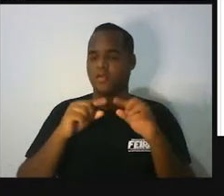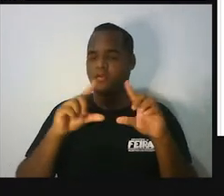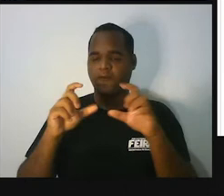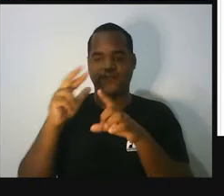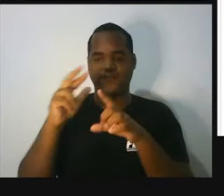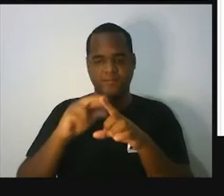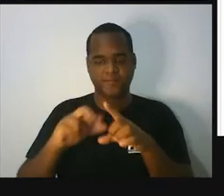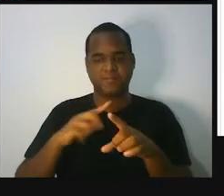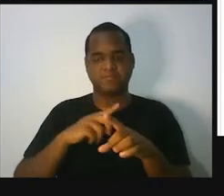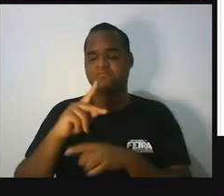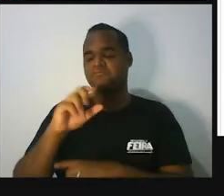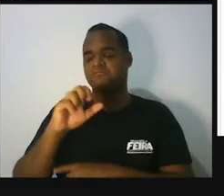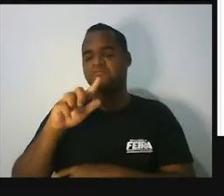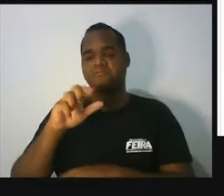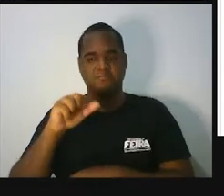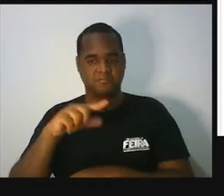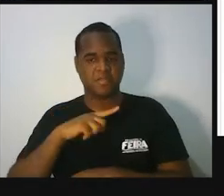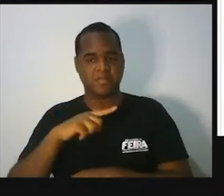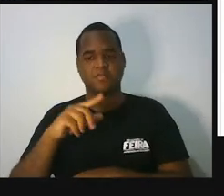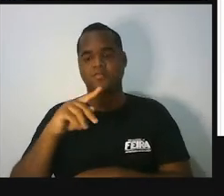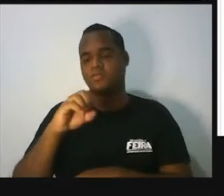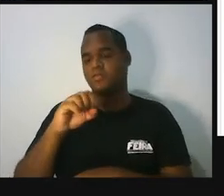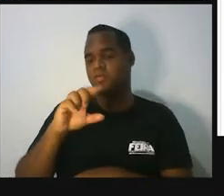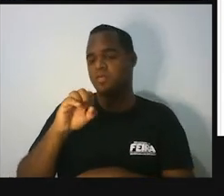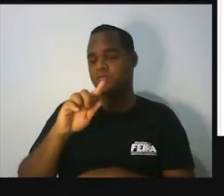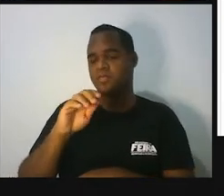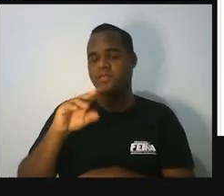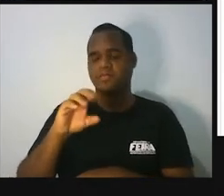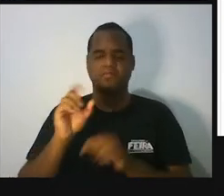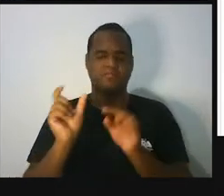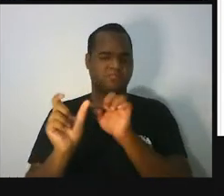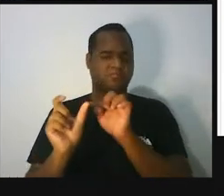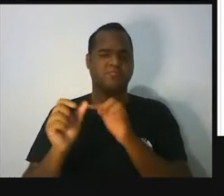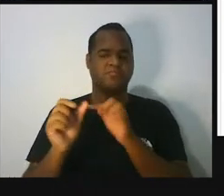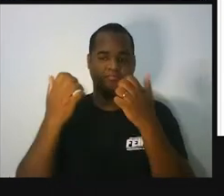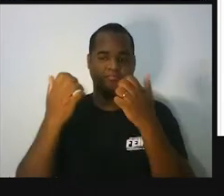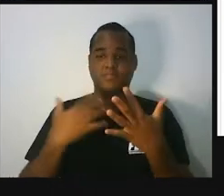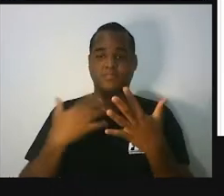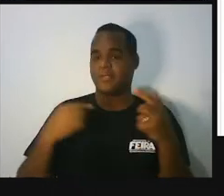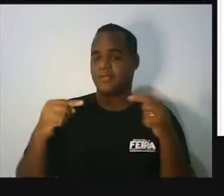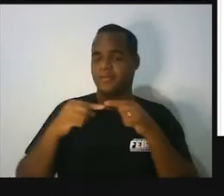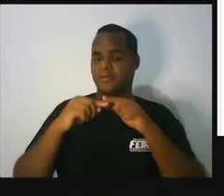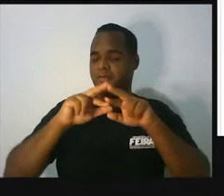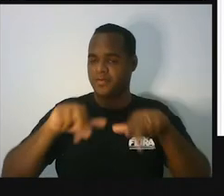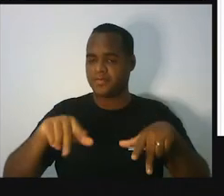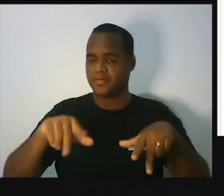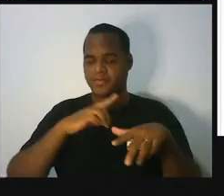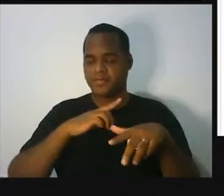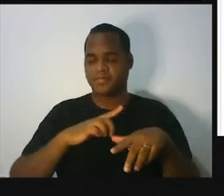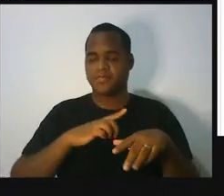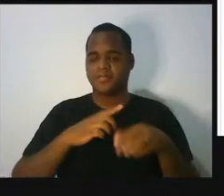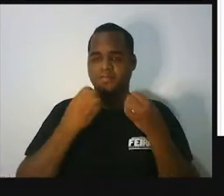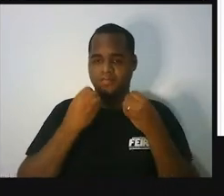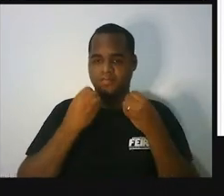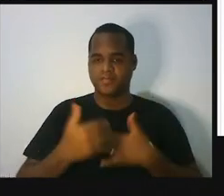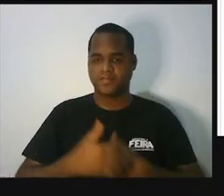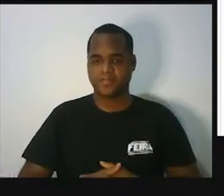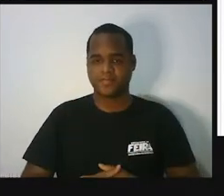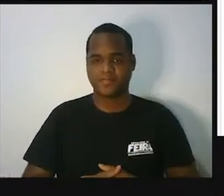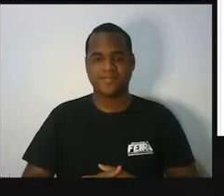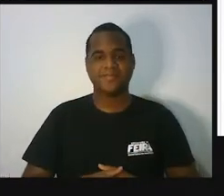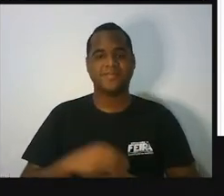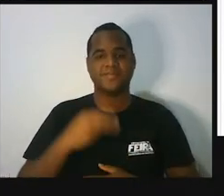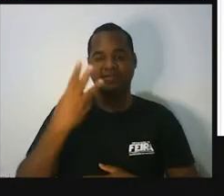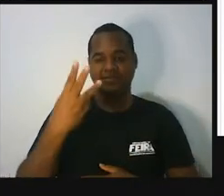figura plana é um polígono, né? E ele possui como elementos na sua construção. Três